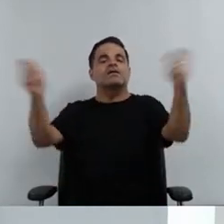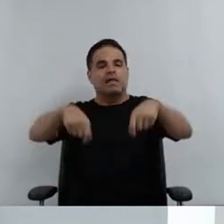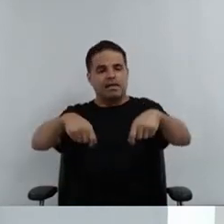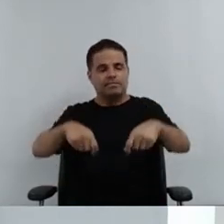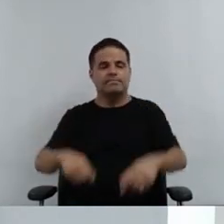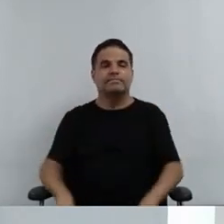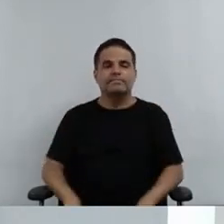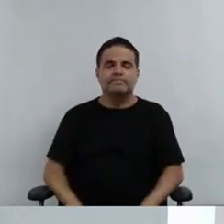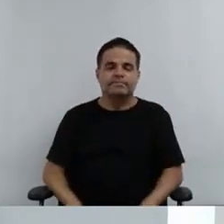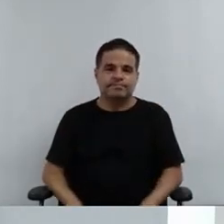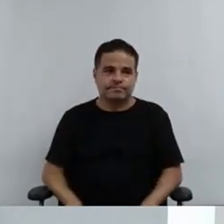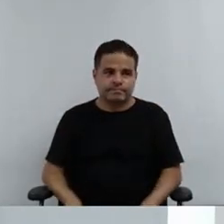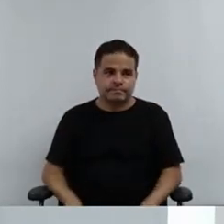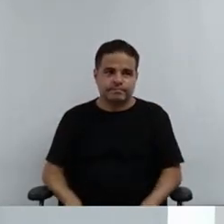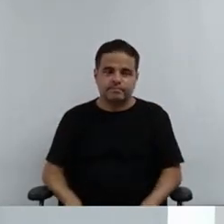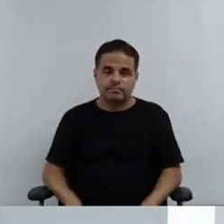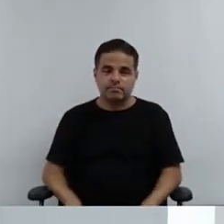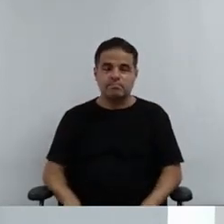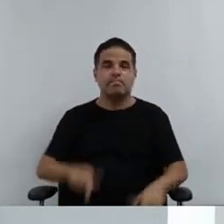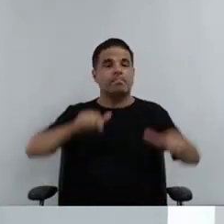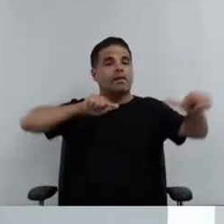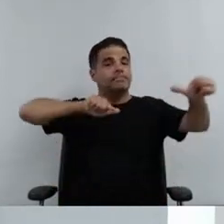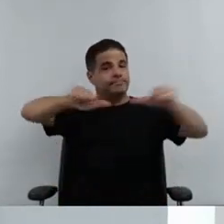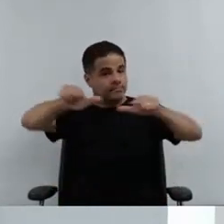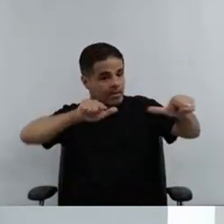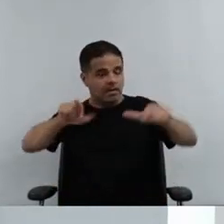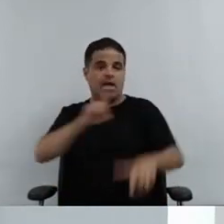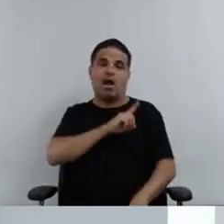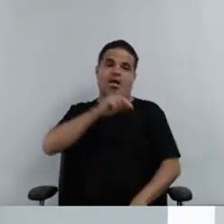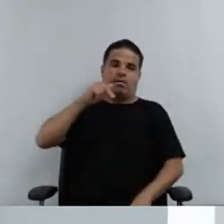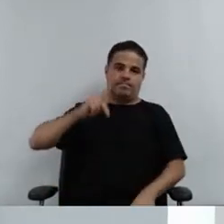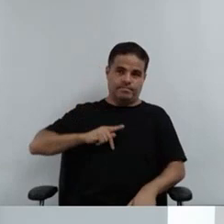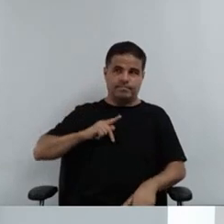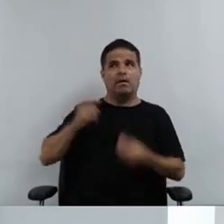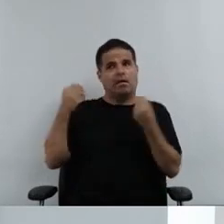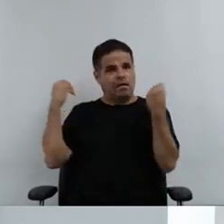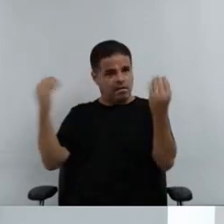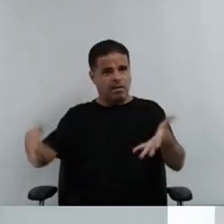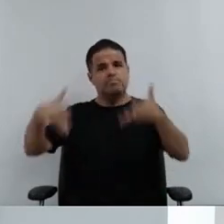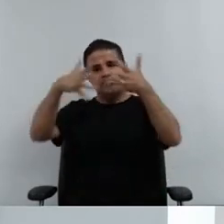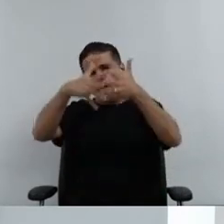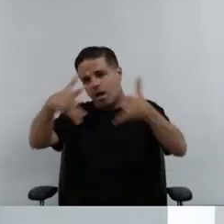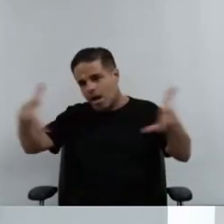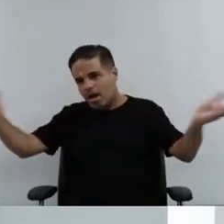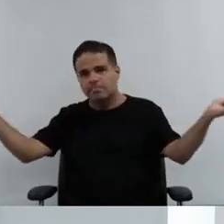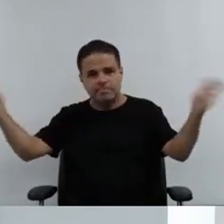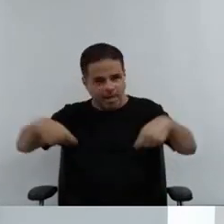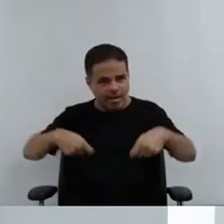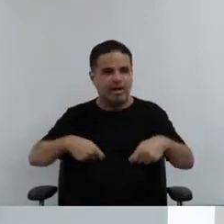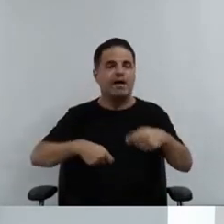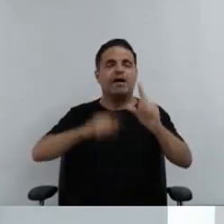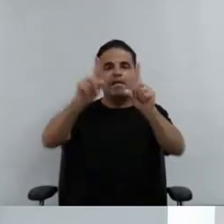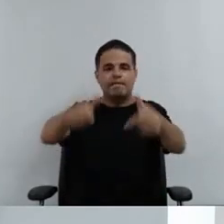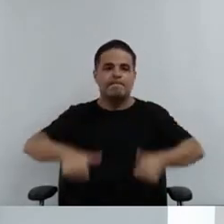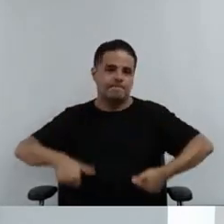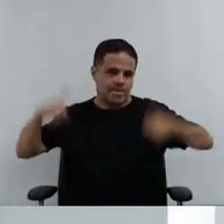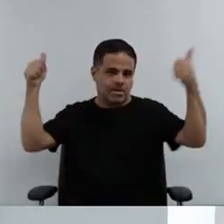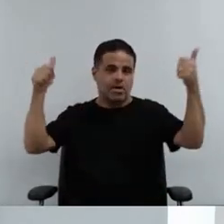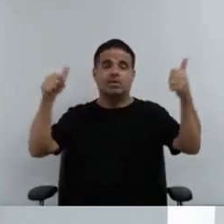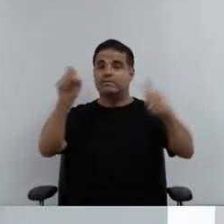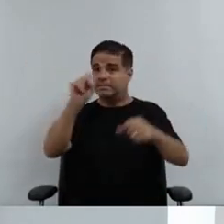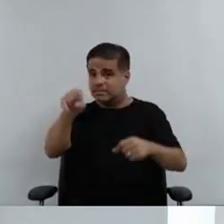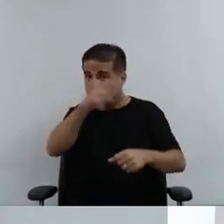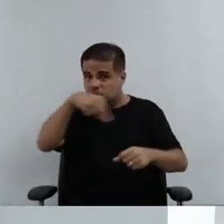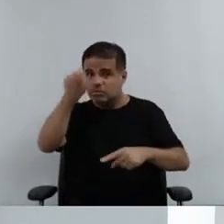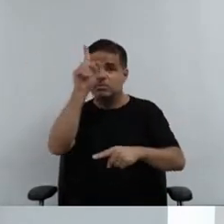tá? O trabalho da Defensoria, ele vai ser amplo, ele vai ser melhor, se